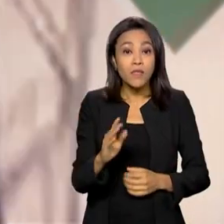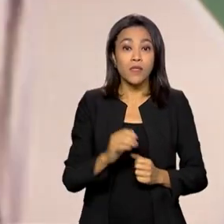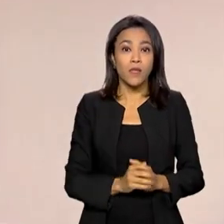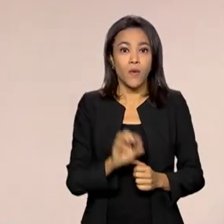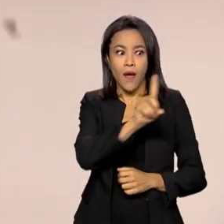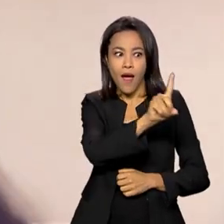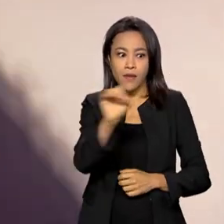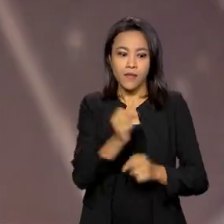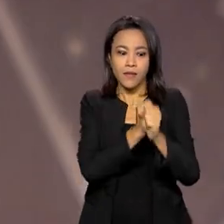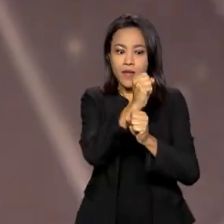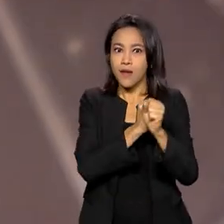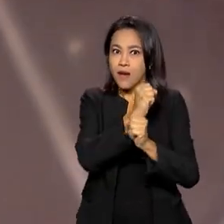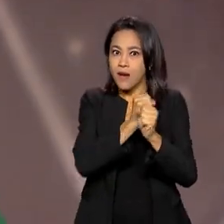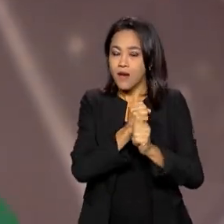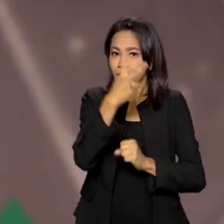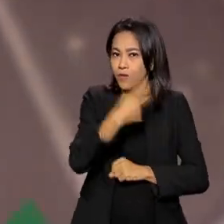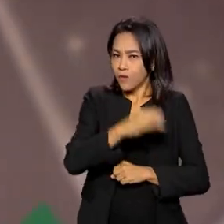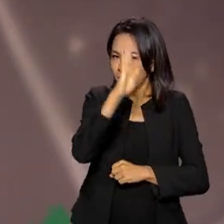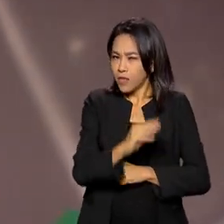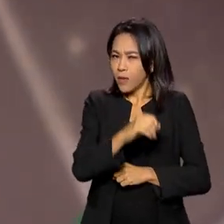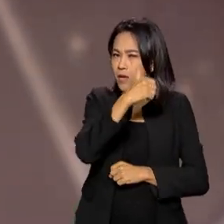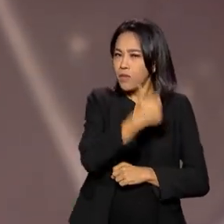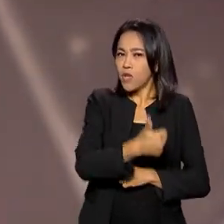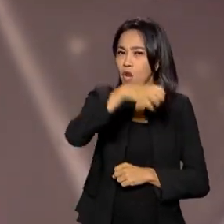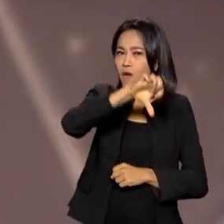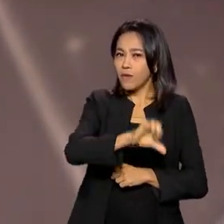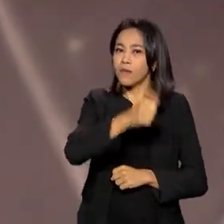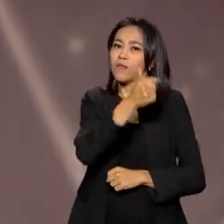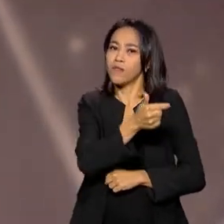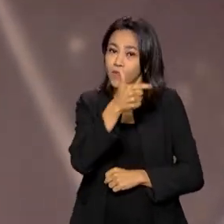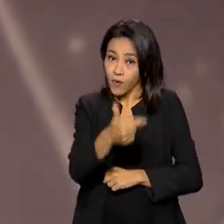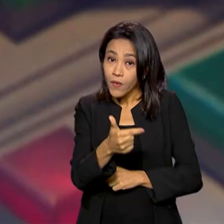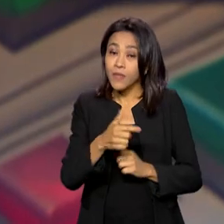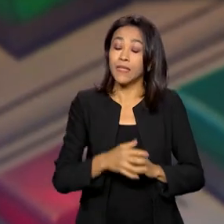100 anos atrás, em 1922,